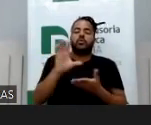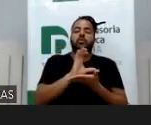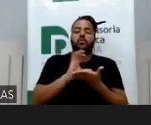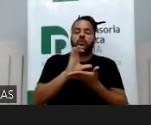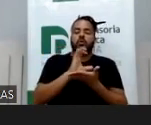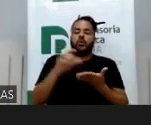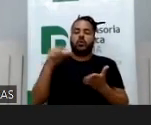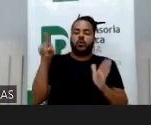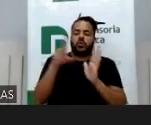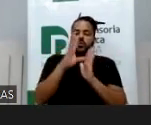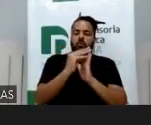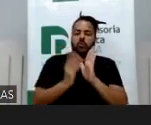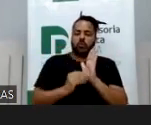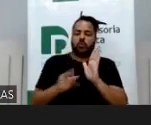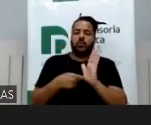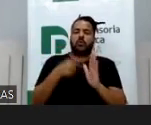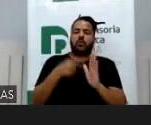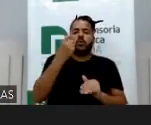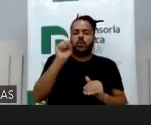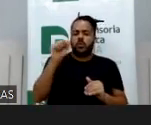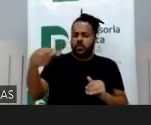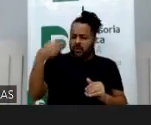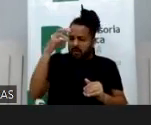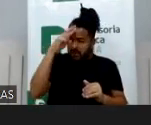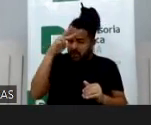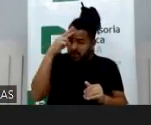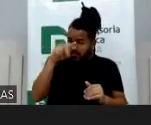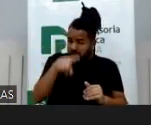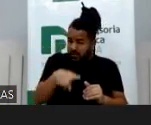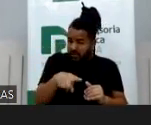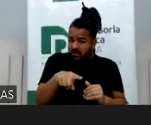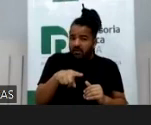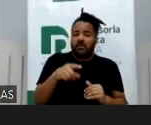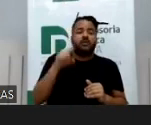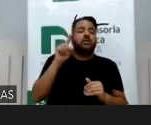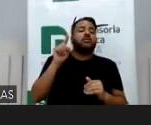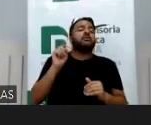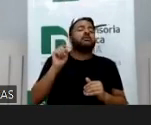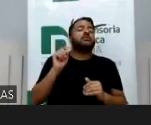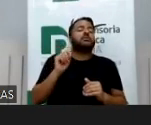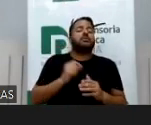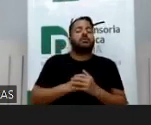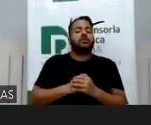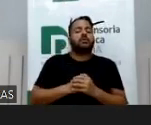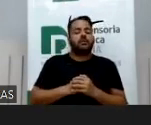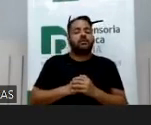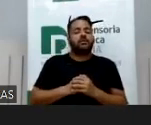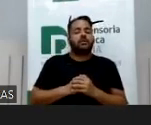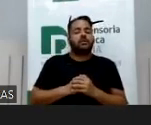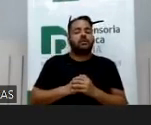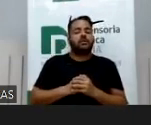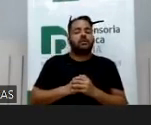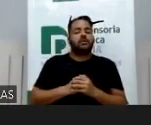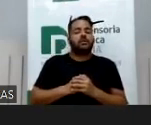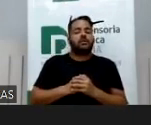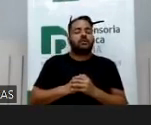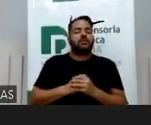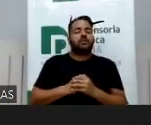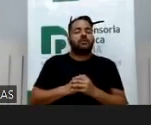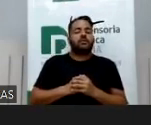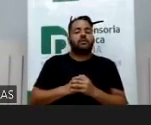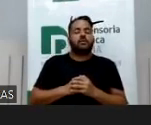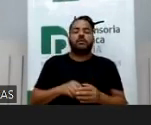Lembrem que o artigo 187 é aquele que diz que o exercício também configura ato ilícito o exercício